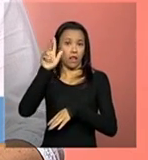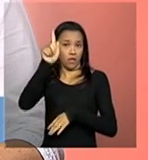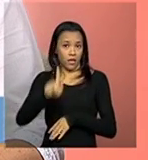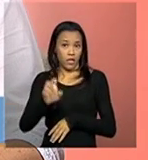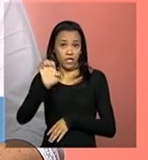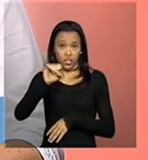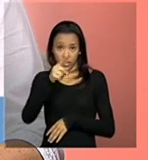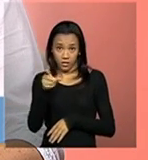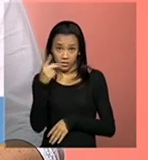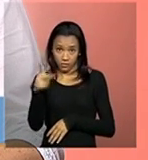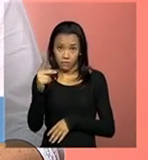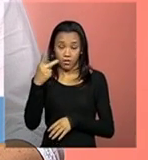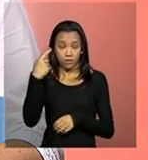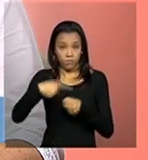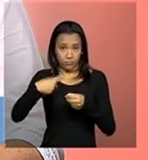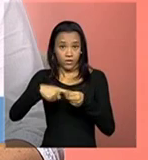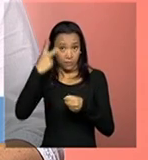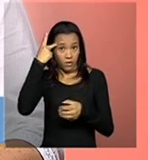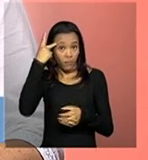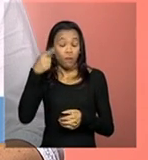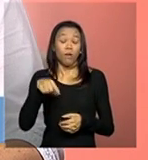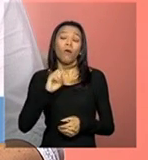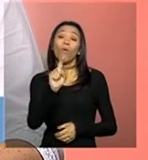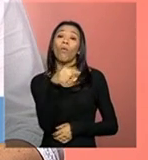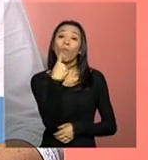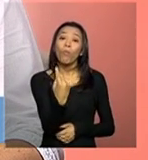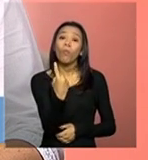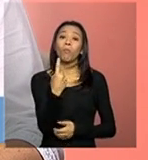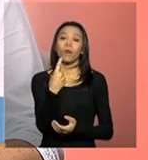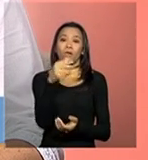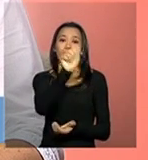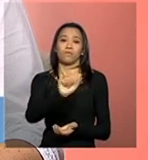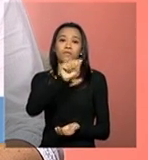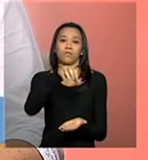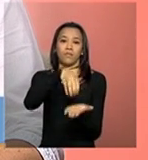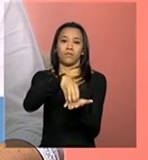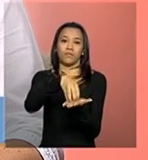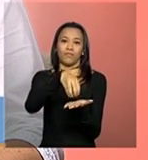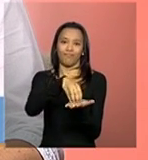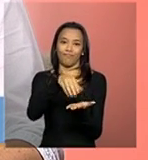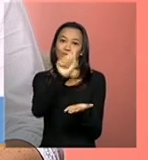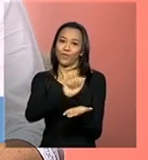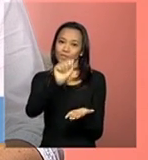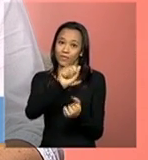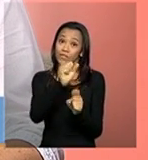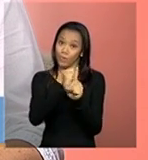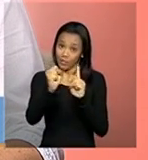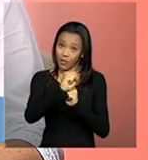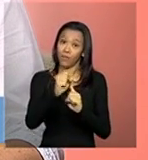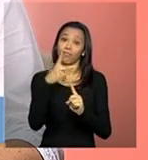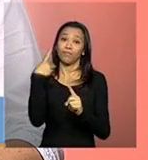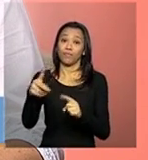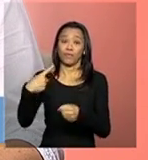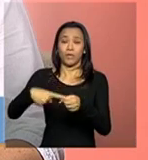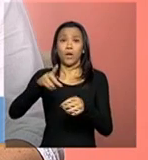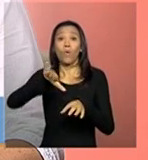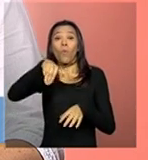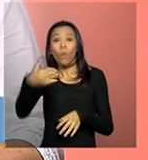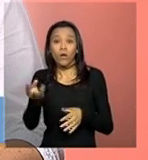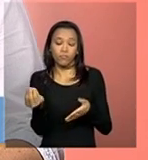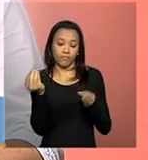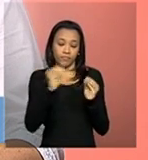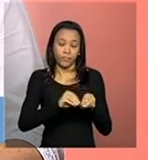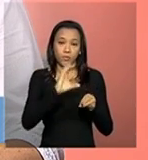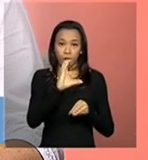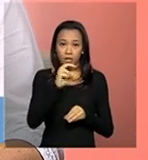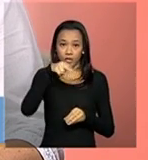relata que existe apenas uma entidade de assistência social no seu município. Porém, quando vai inscrevê-las no Quineas,